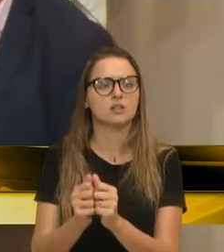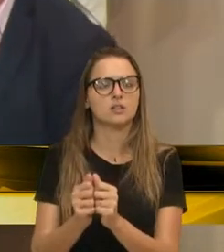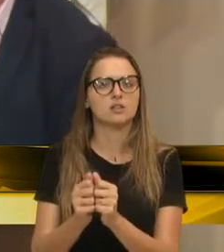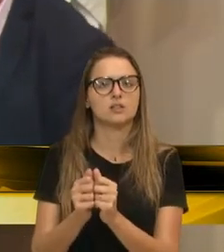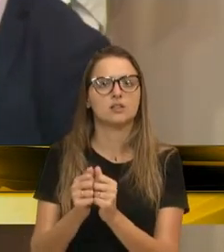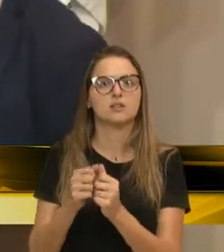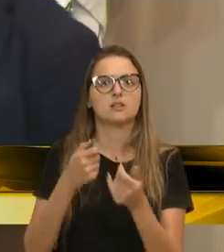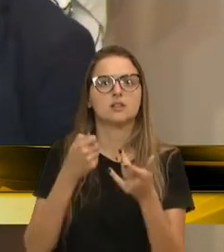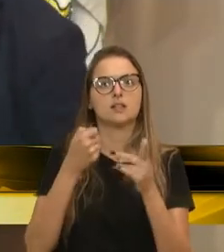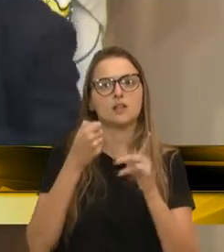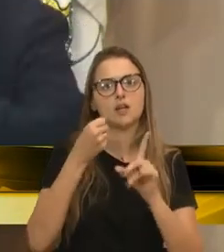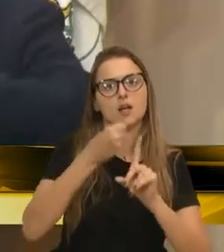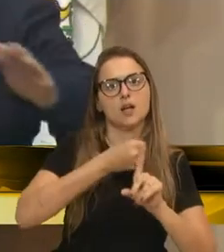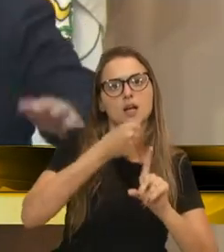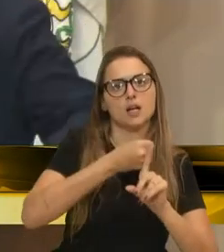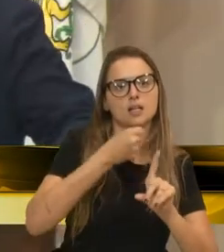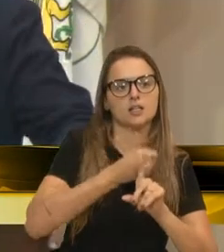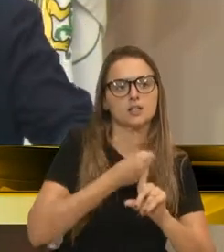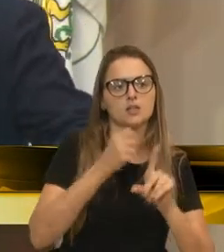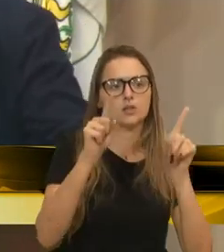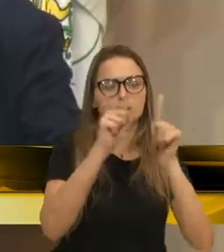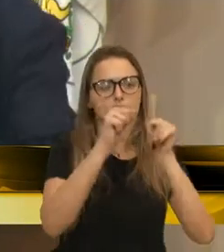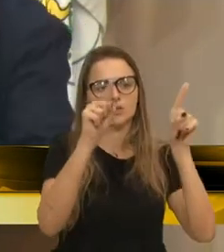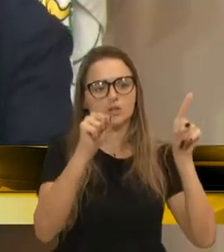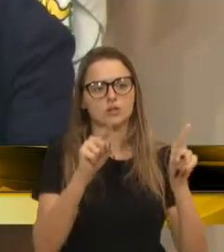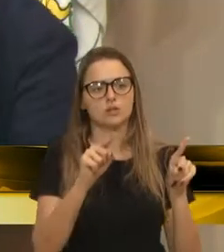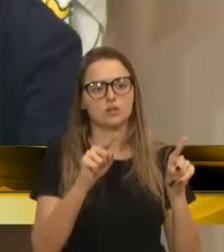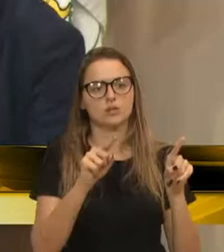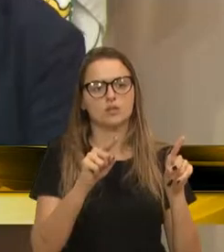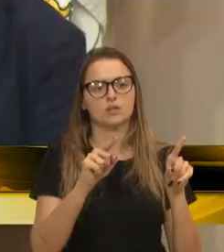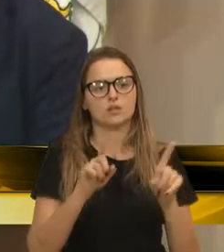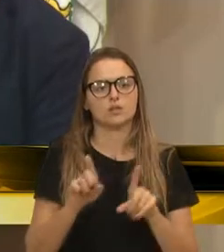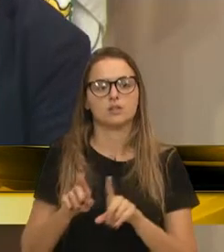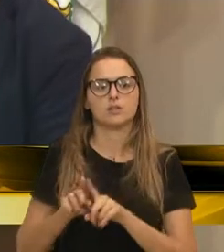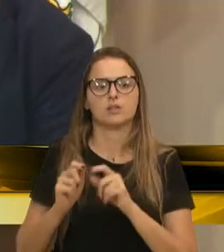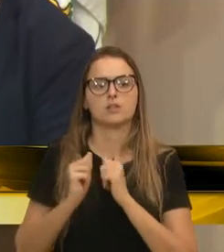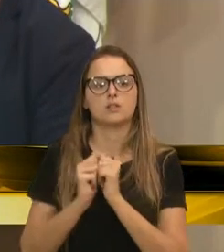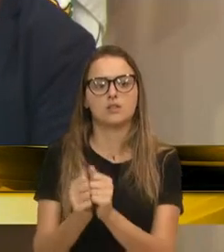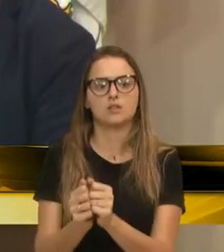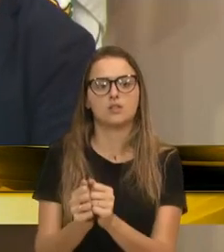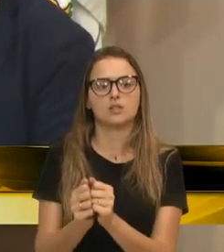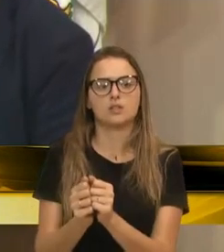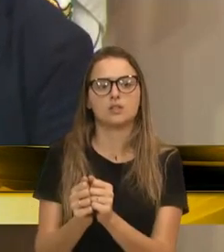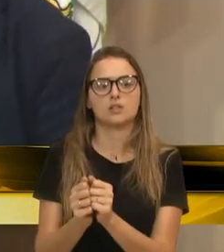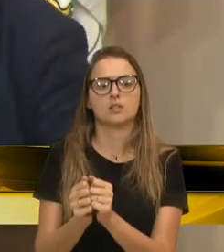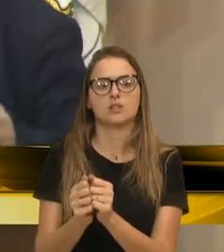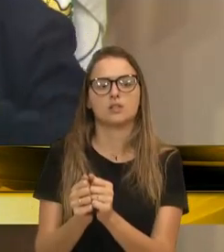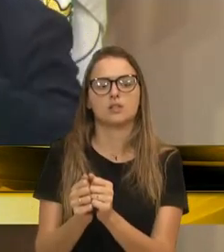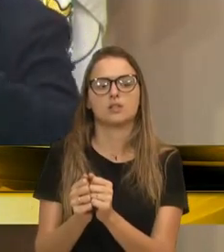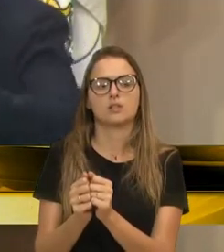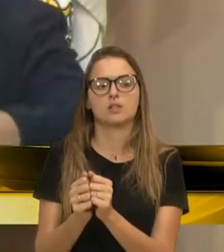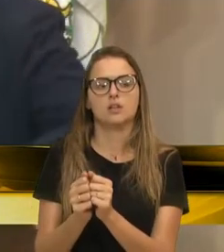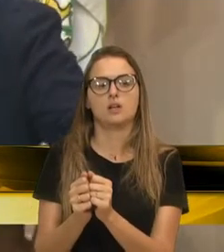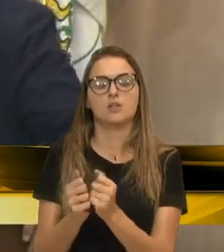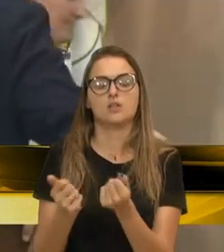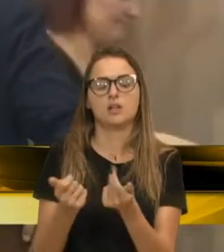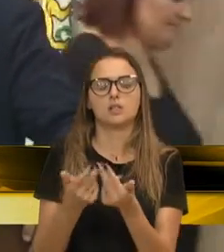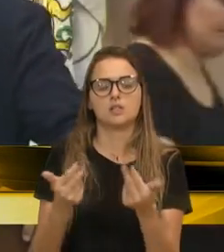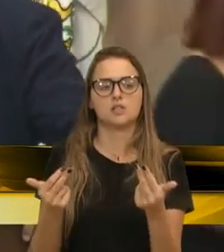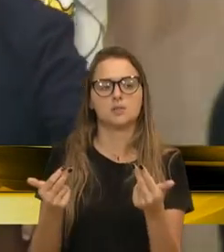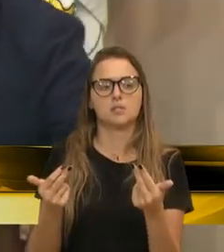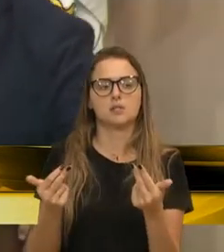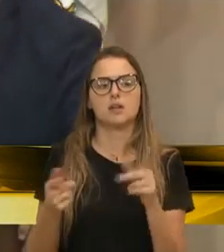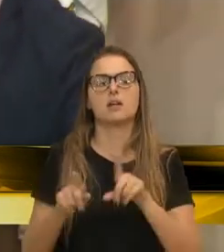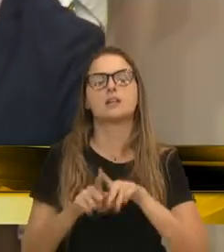agredido um funcionário. Funcionário que ganha... Isso foi essa semana, não vereador Frizo? Não é a primeira, não é? Essa agressão que houve,